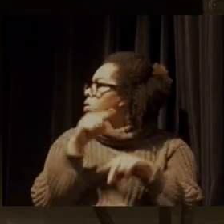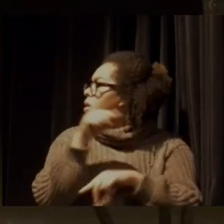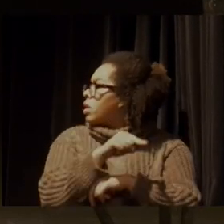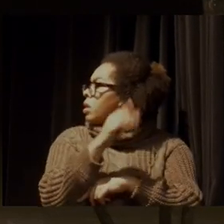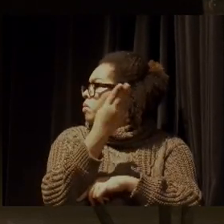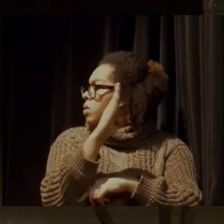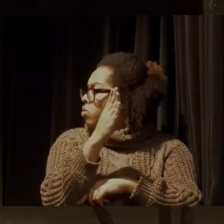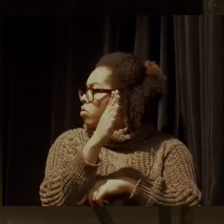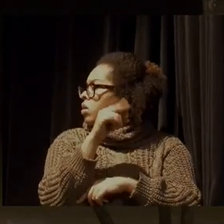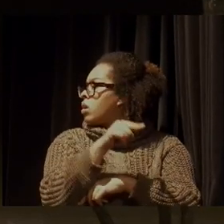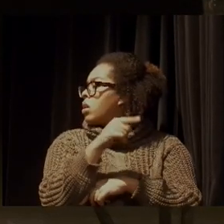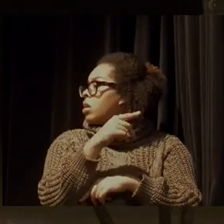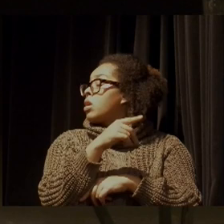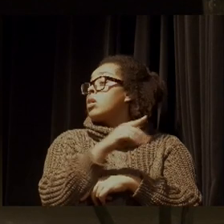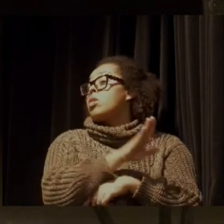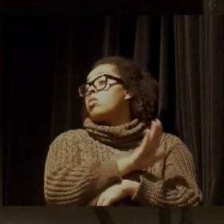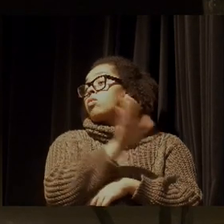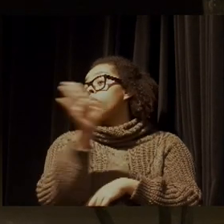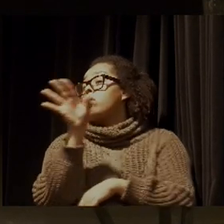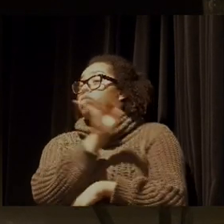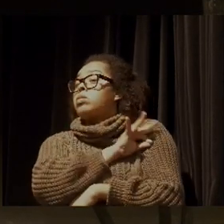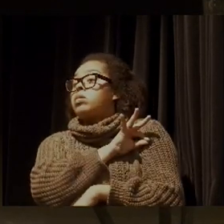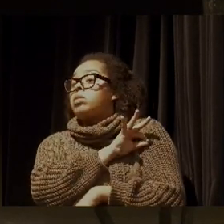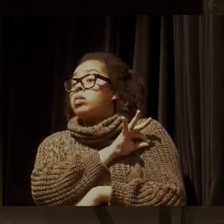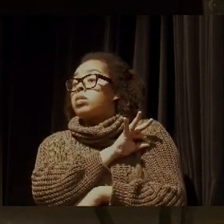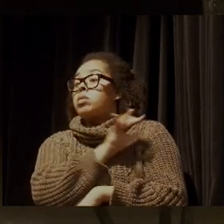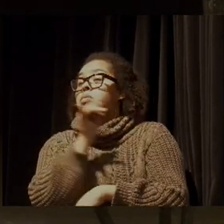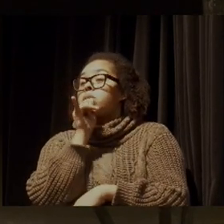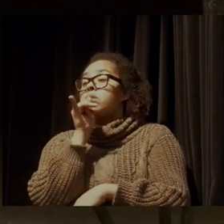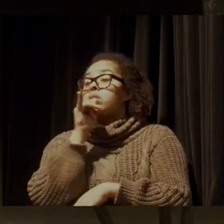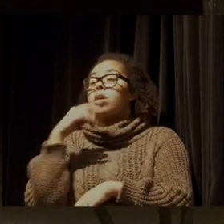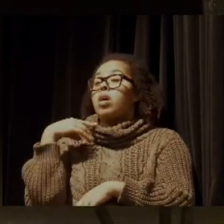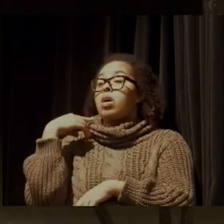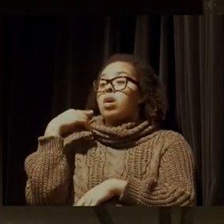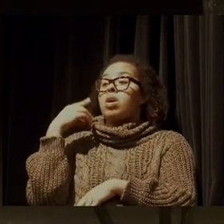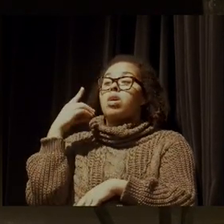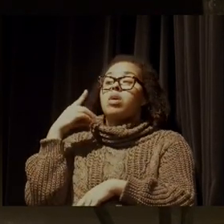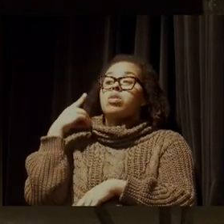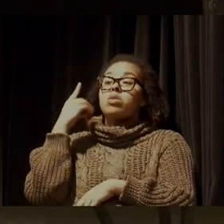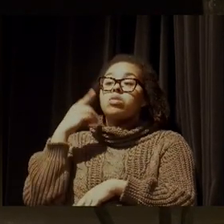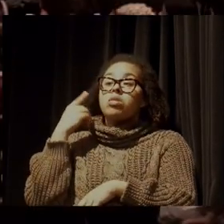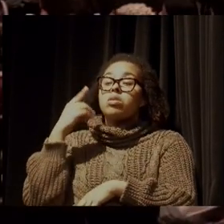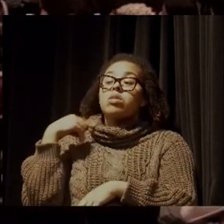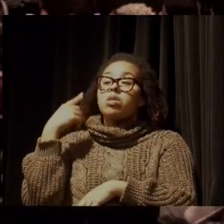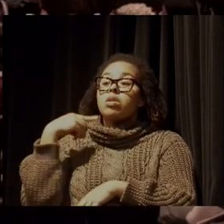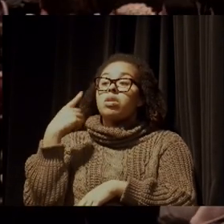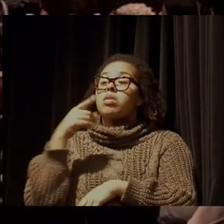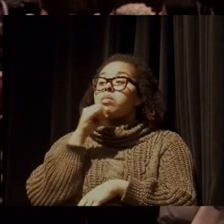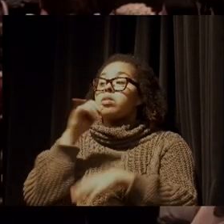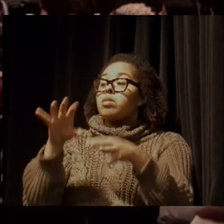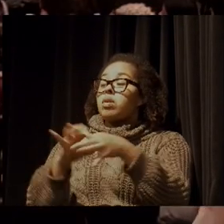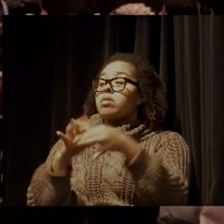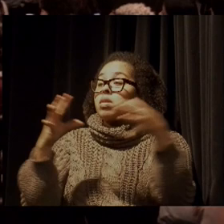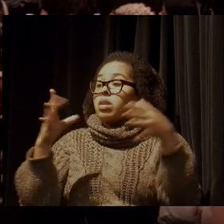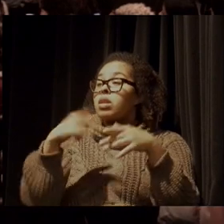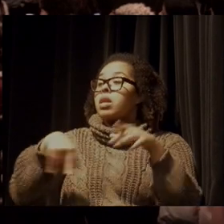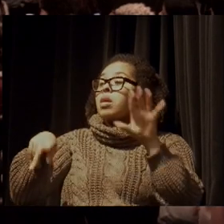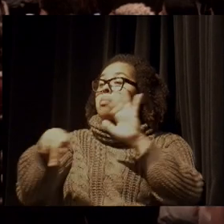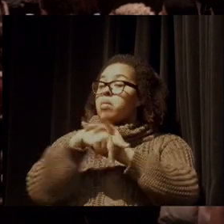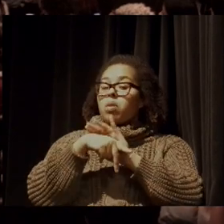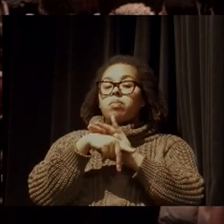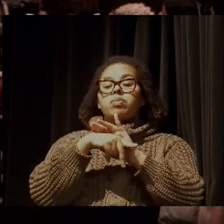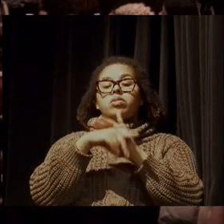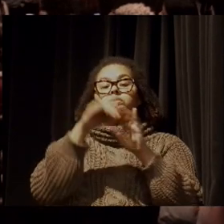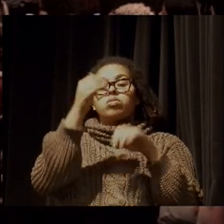Bertioga, inclusive foi para a delegacia, quem foi soltar foi o advogado dele, é o presidente da Câmara Municipal de Bertioga, acreditem em vocês, enfim.